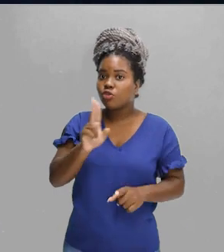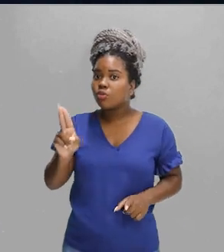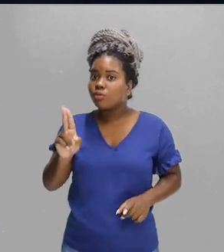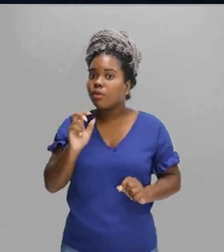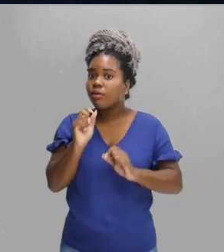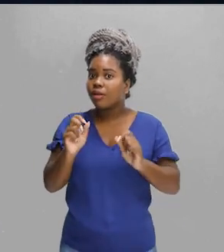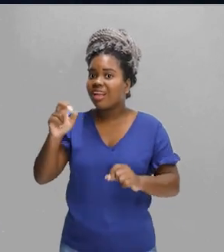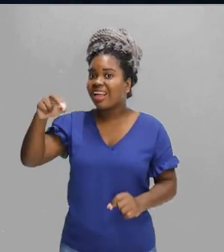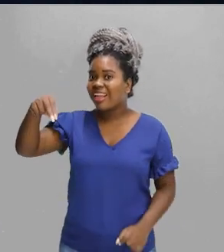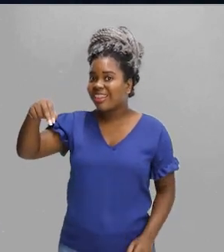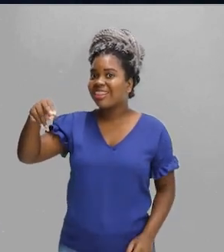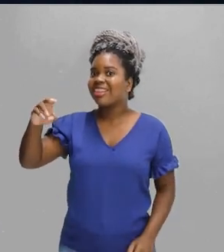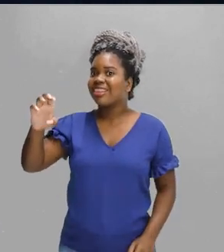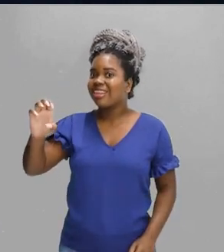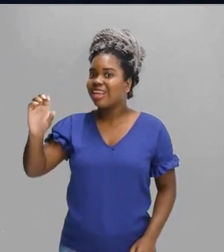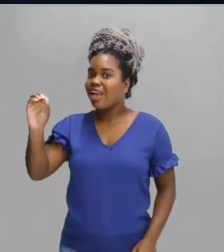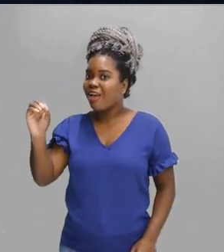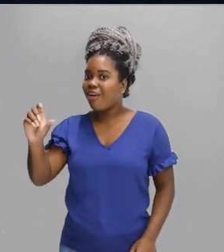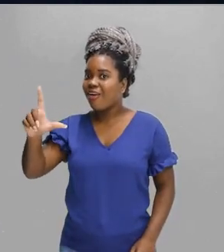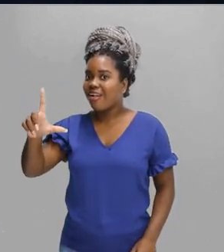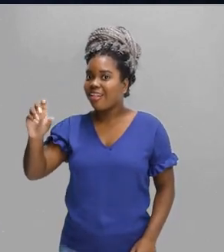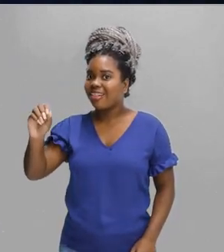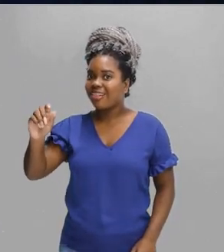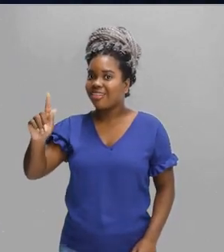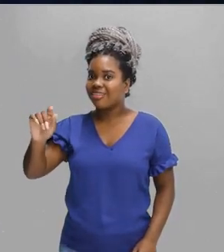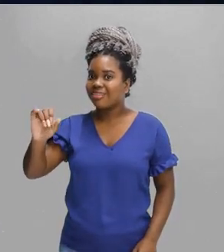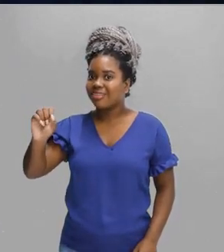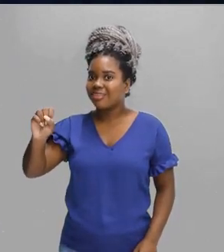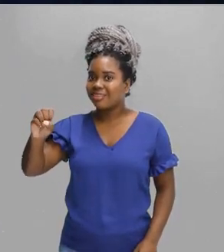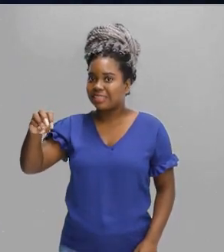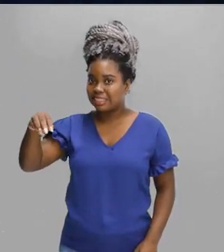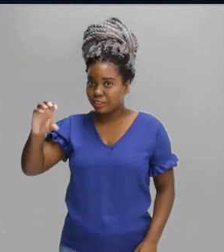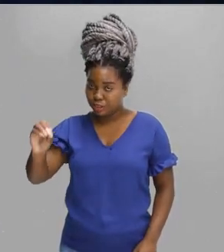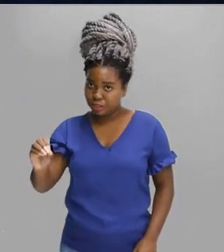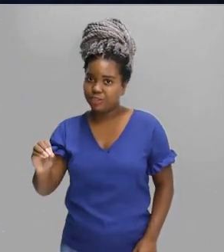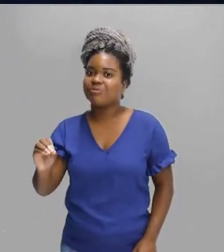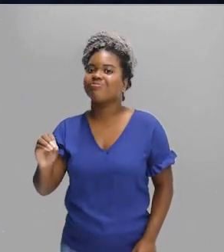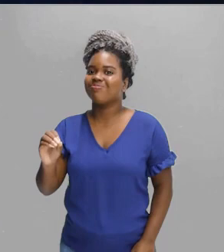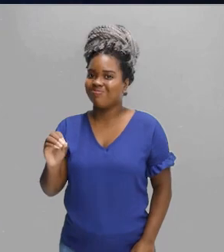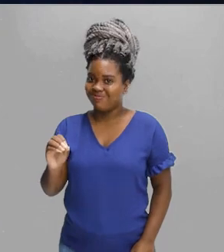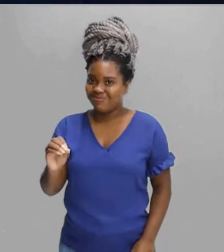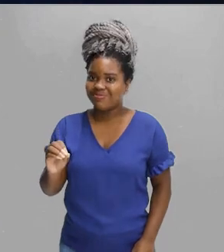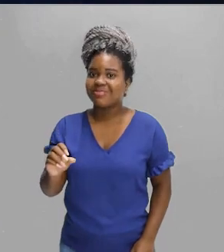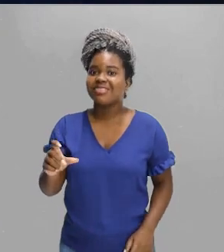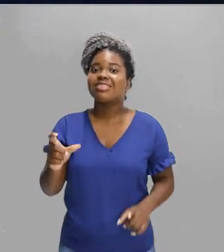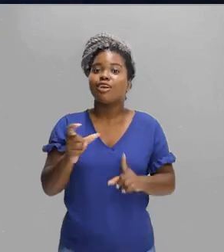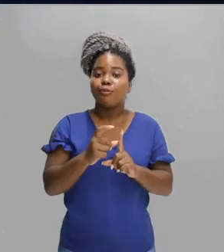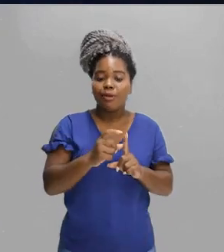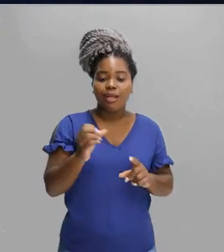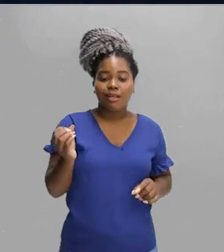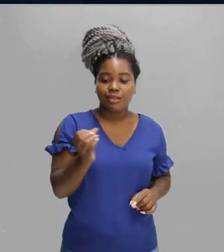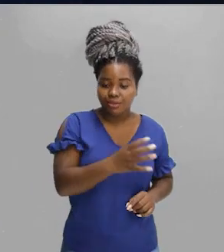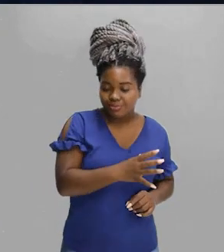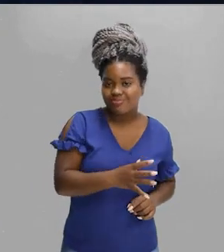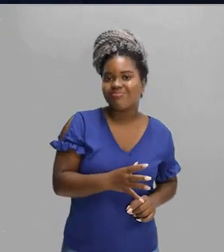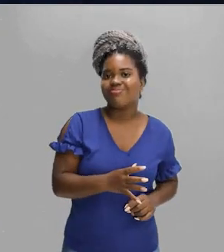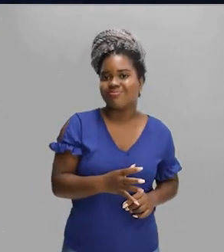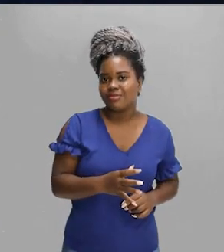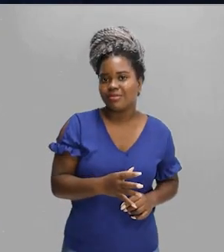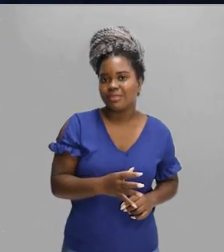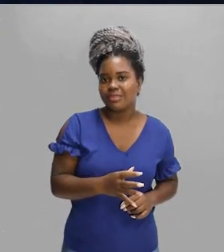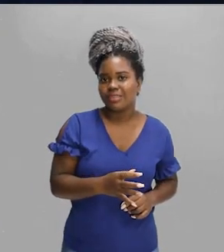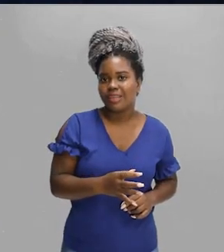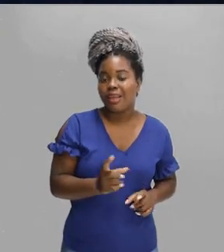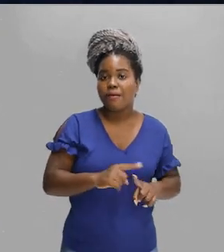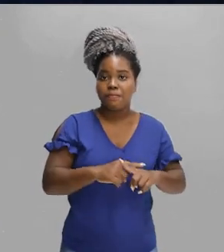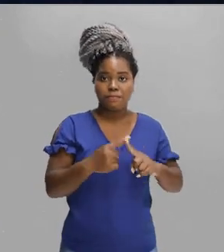de neologismo. Vocês já ouviram isso na aula de português? Pois é, palavras novas são neologismo. Não é o